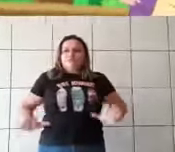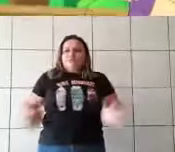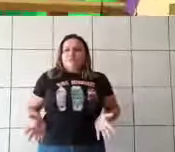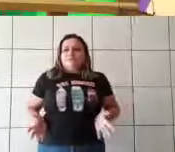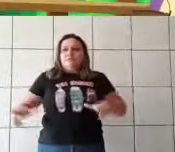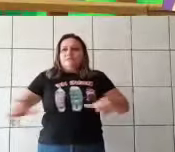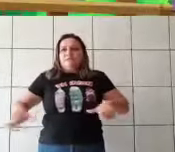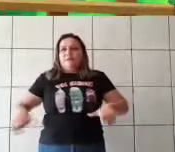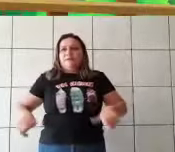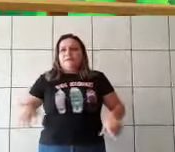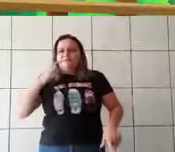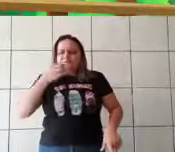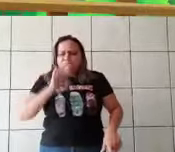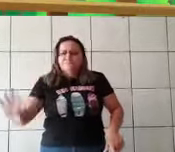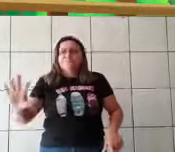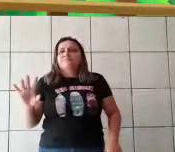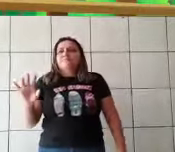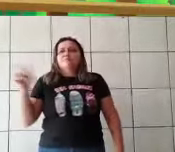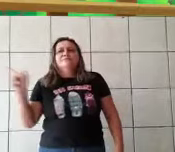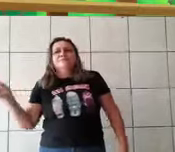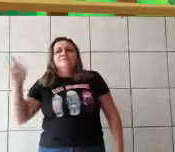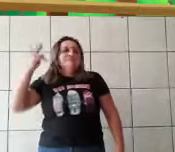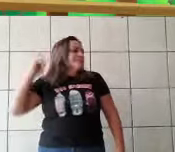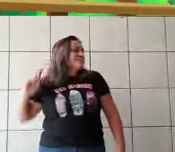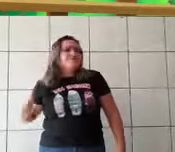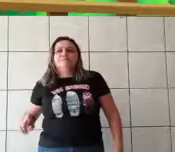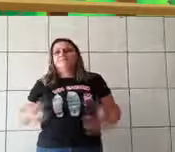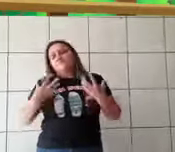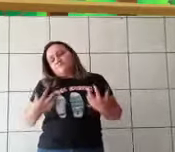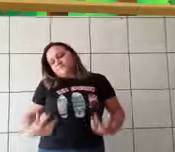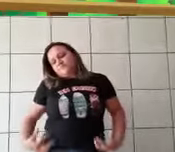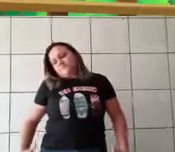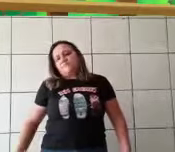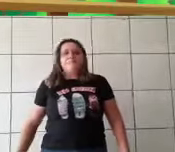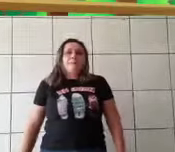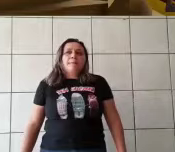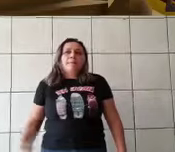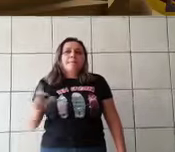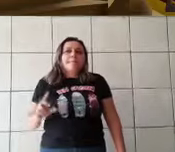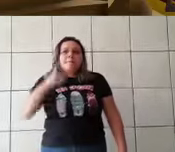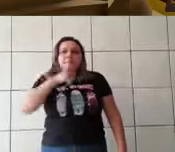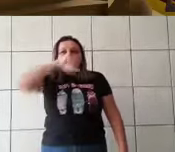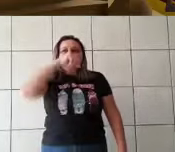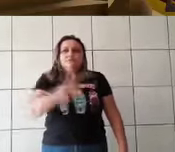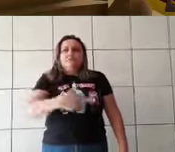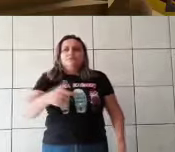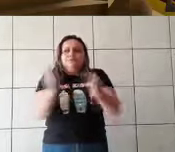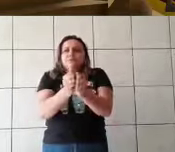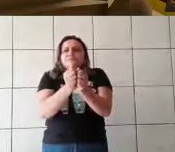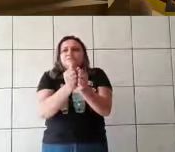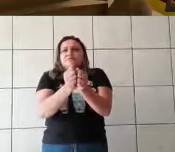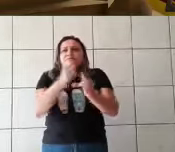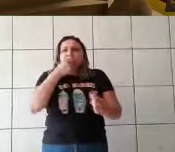Depois daquele dia, Cinderela começou a fazer todo o trabalho de casa sozinha. Ela estava muito